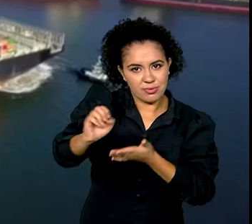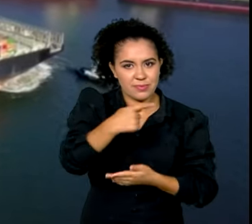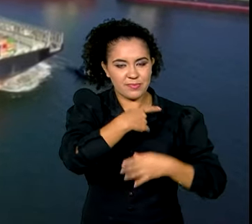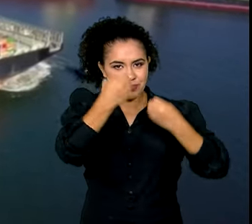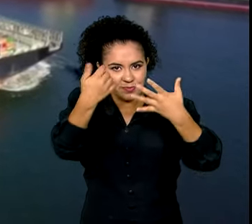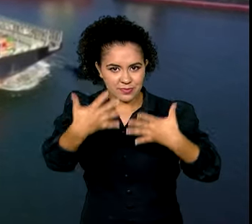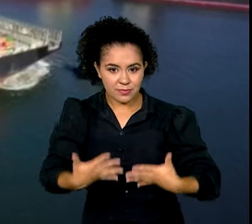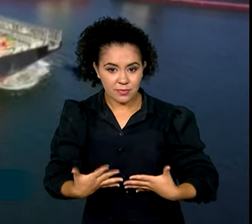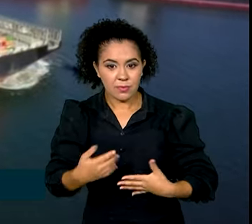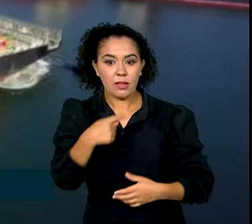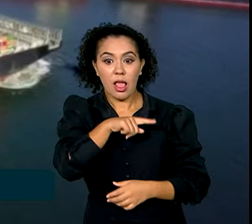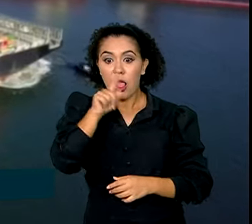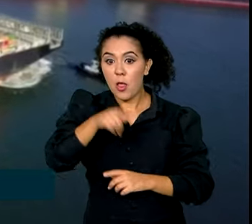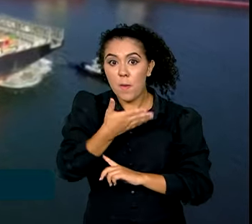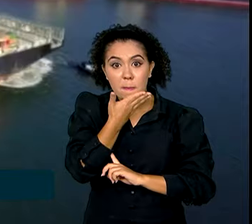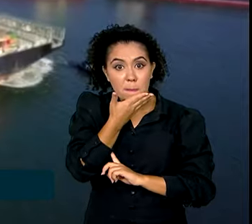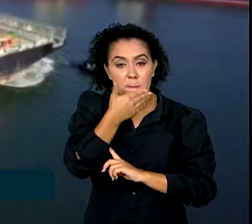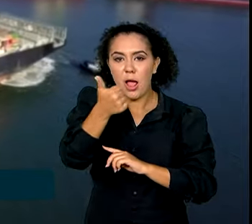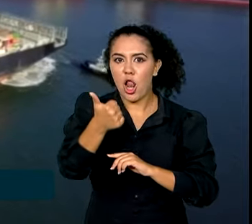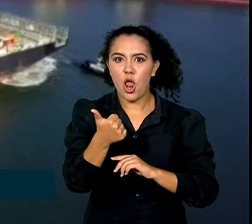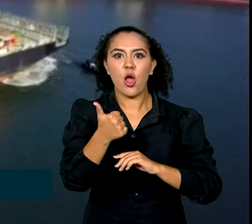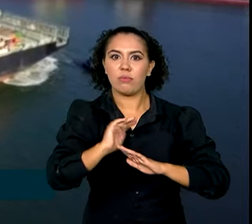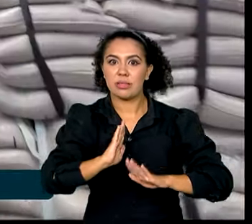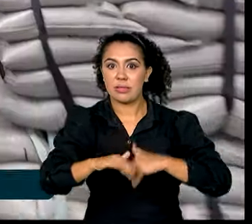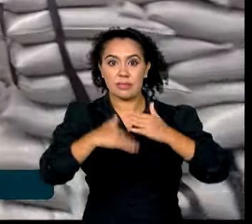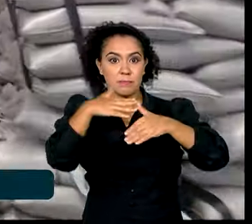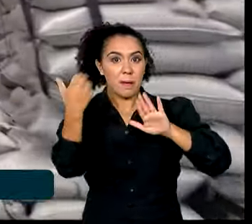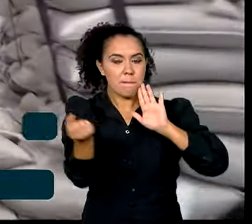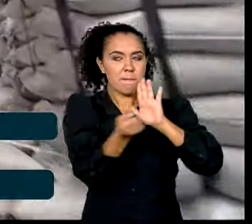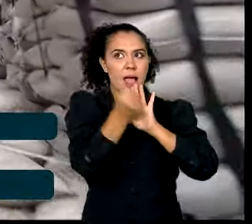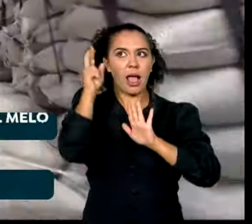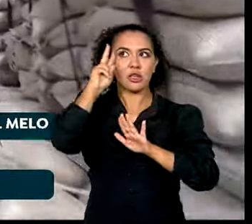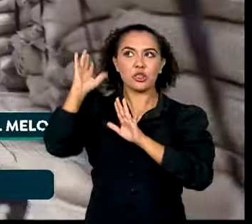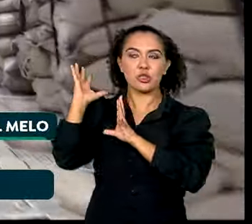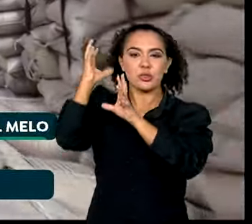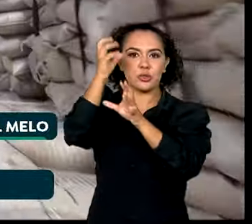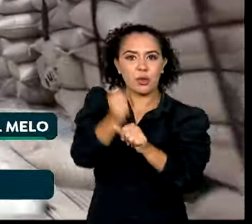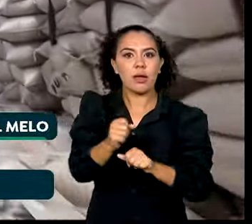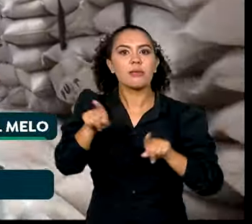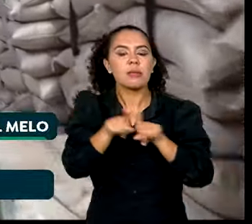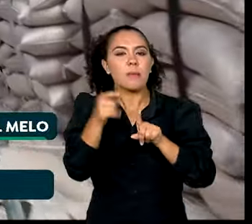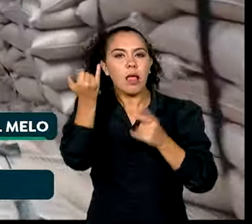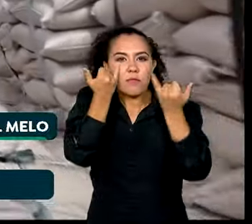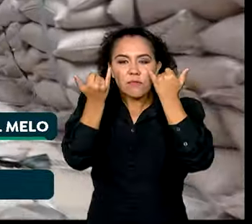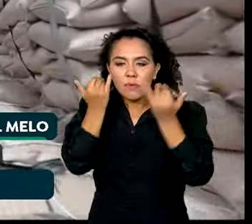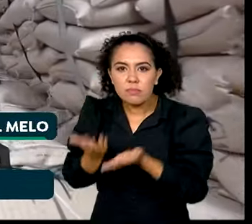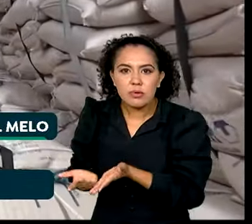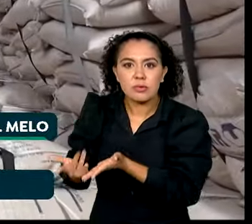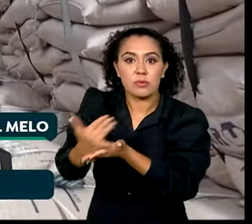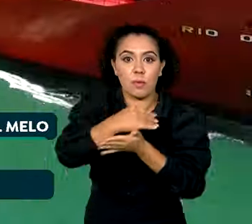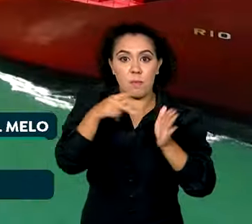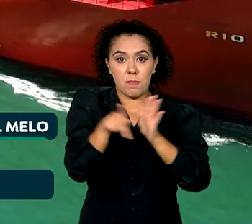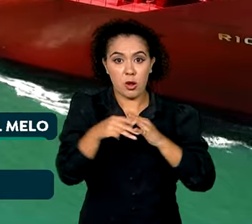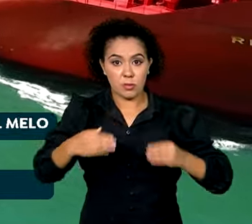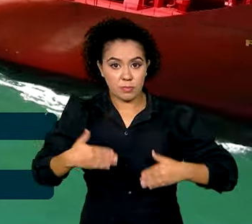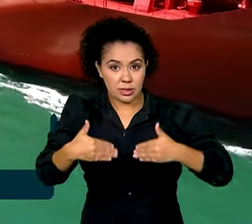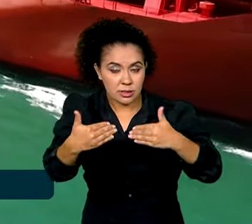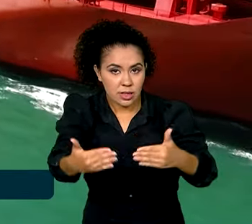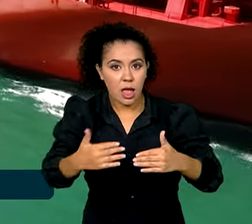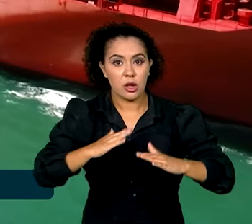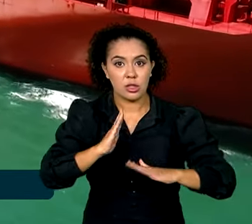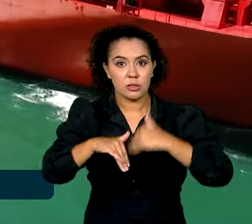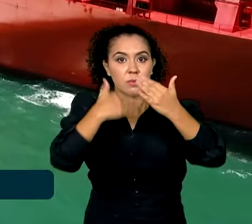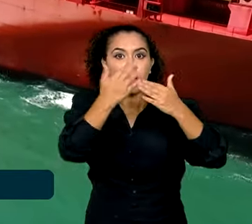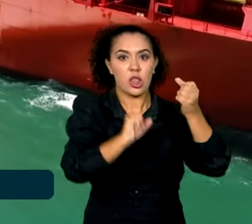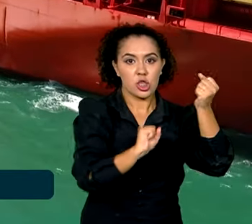Foi o melhor desempenho da história. De acordo com dados do Ministério do Desenvolvimento, Indústria,